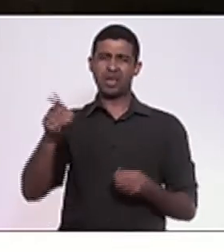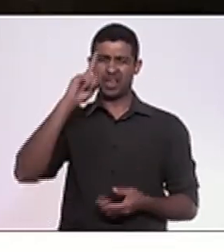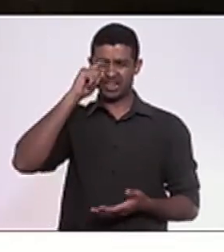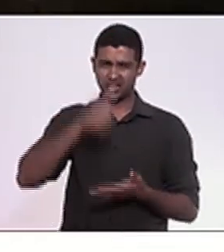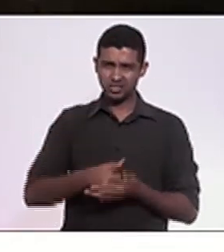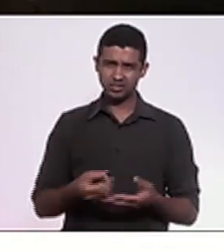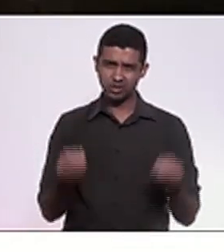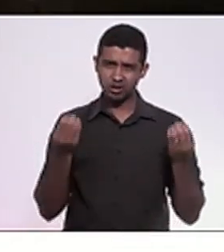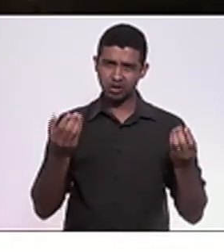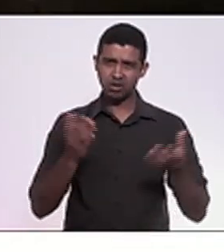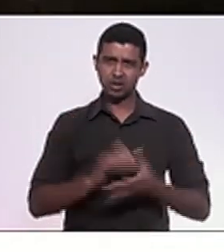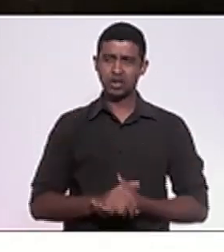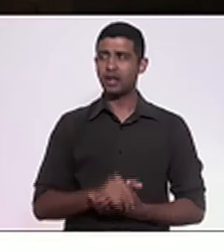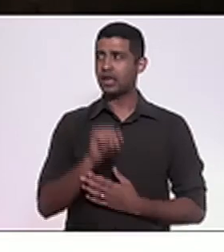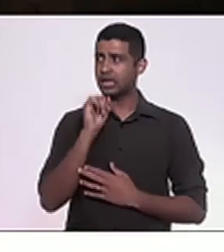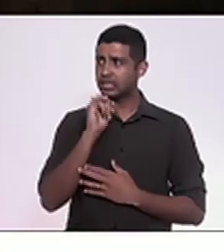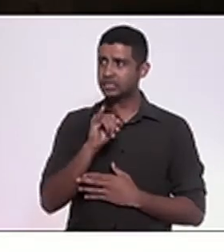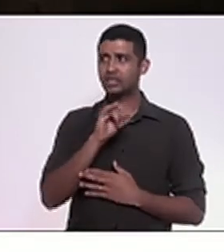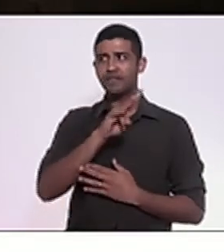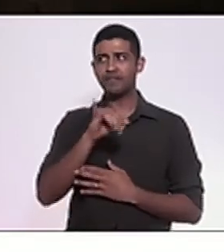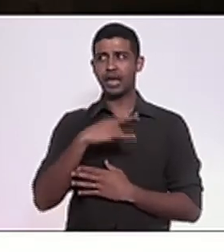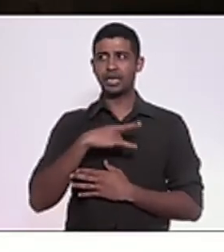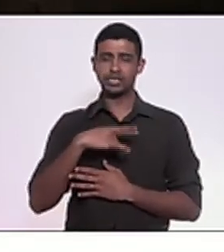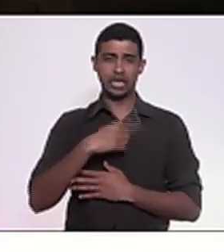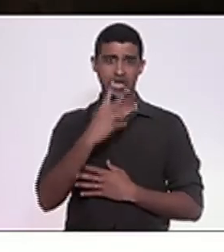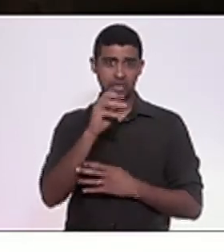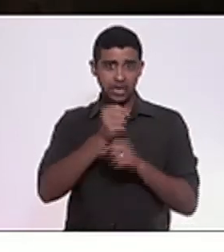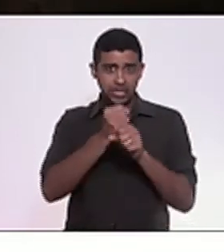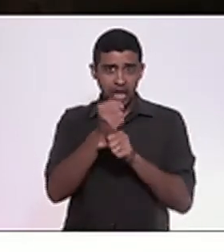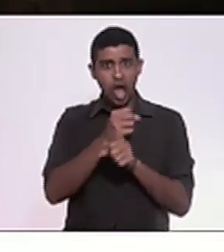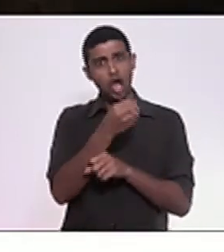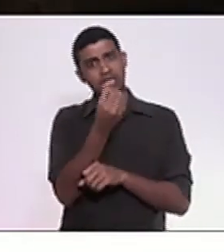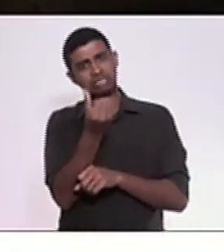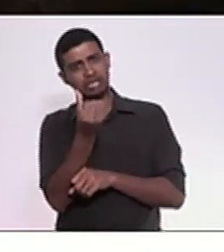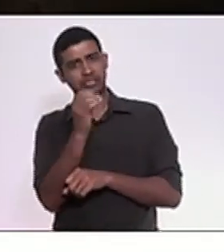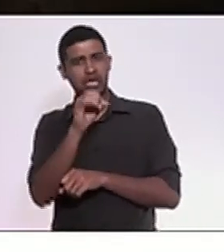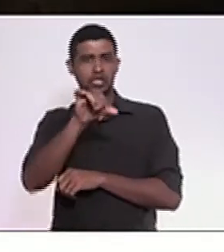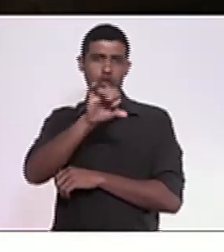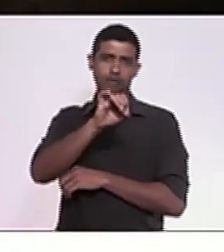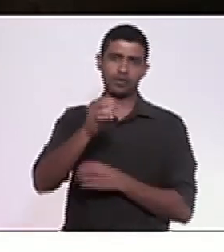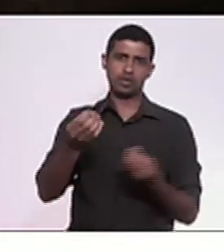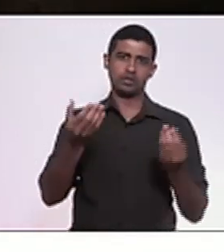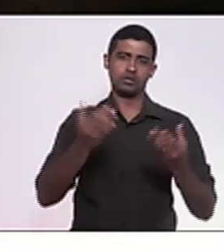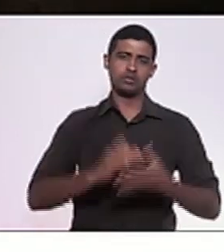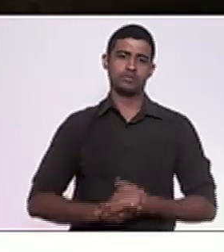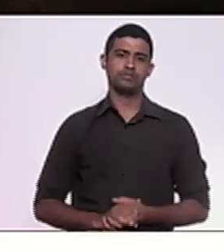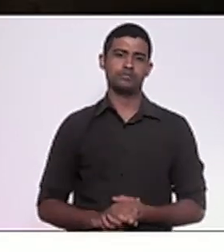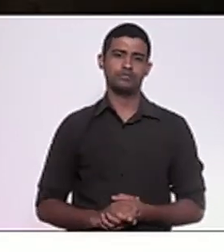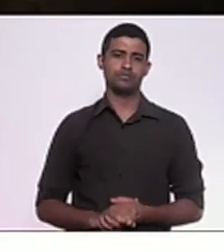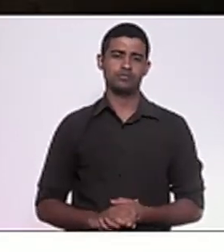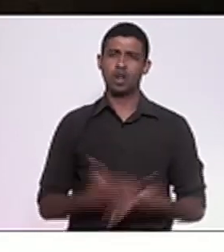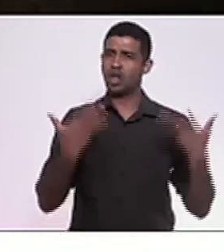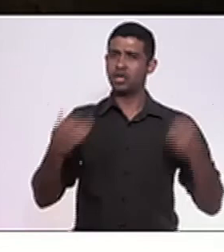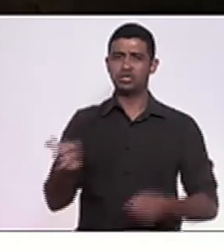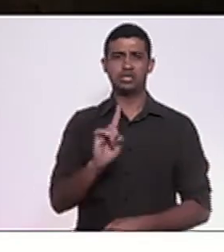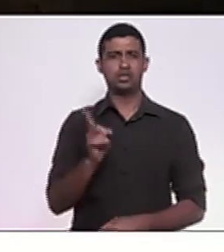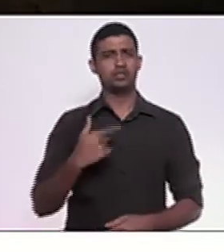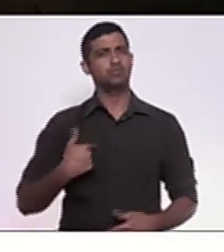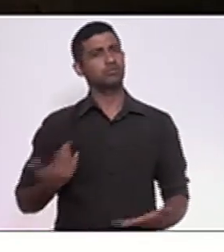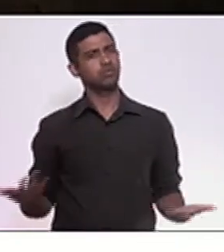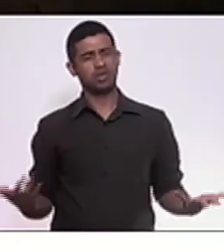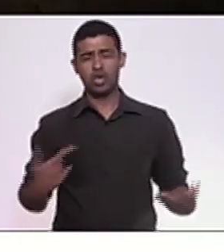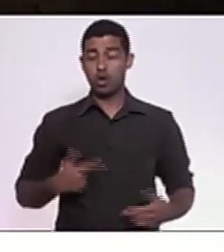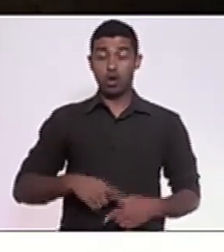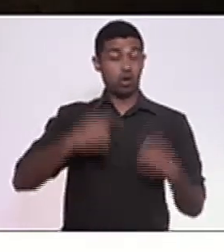se você vai explorar a estrada por 30 anos ou por 60, por 90, pô. Inaceitável isso. Fica o meu